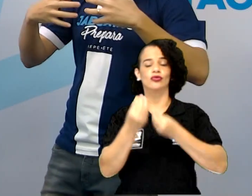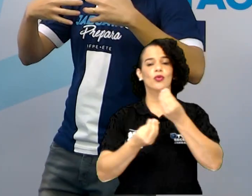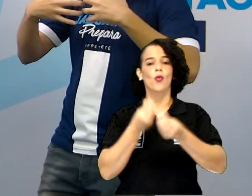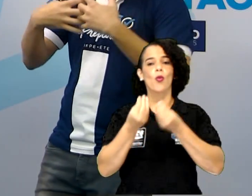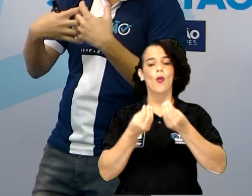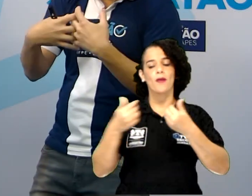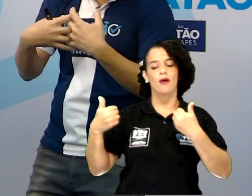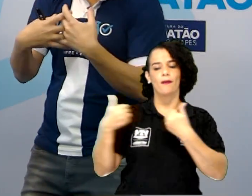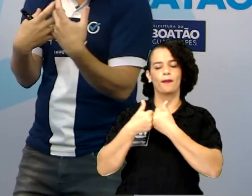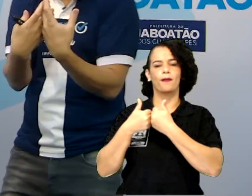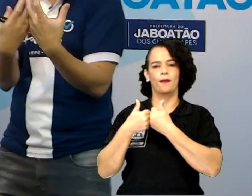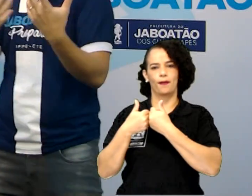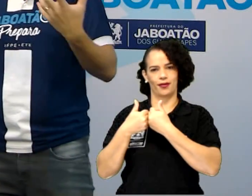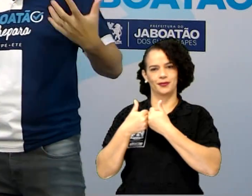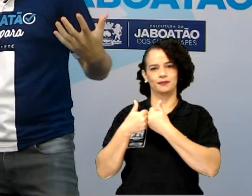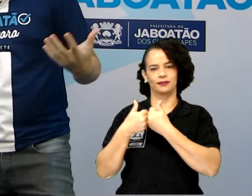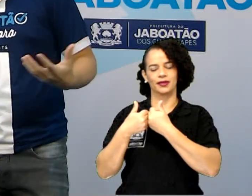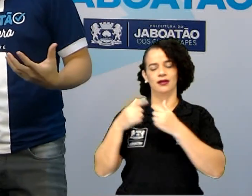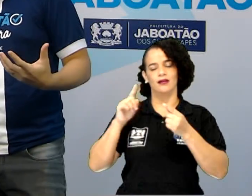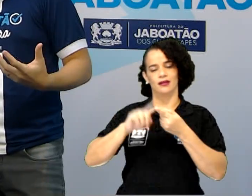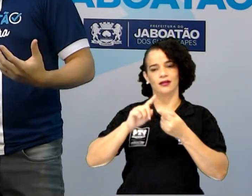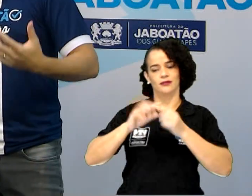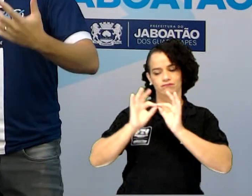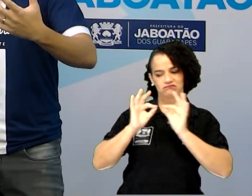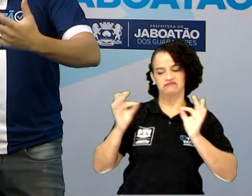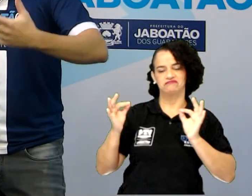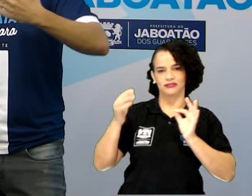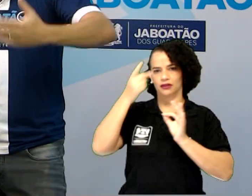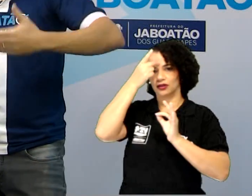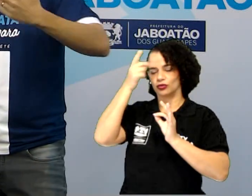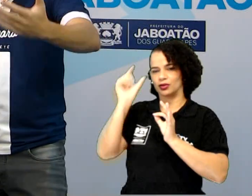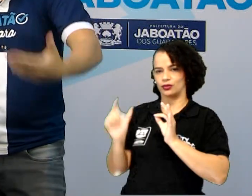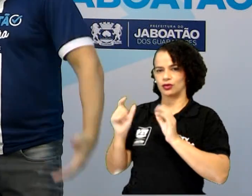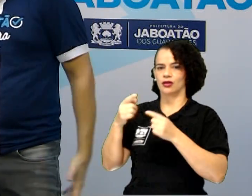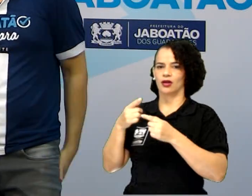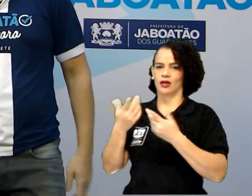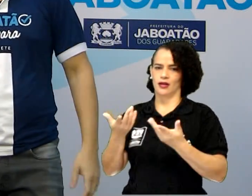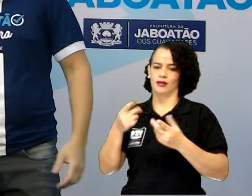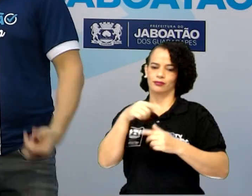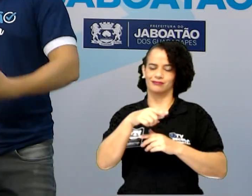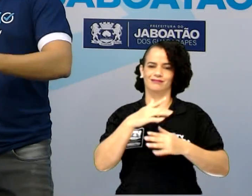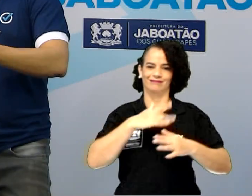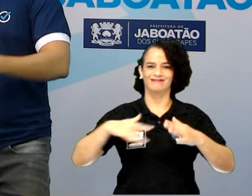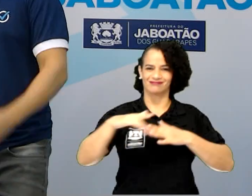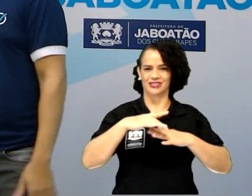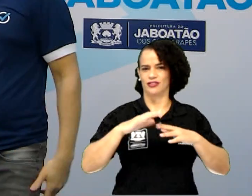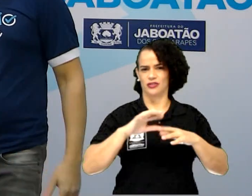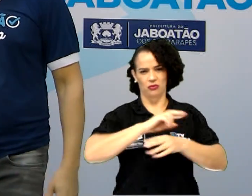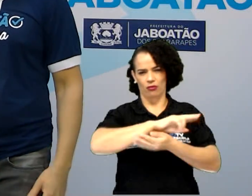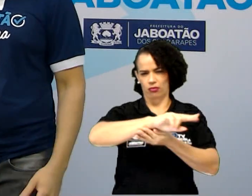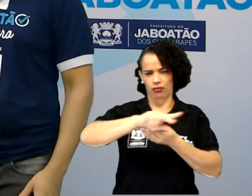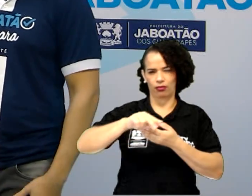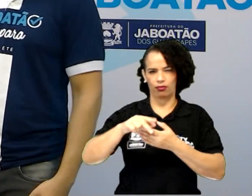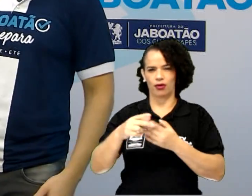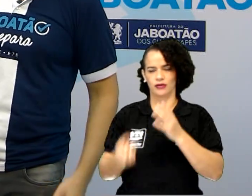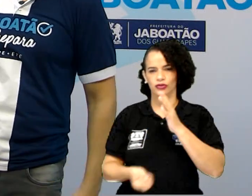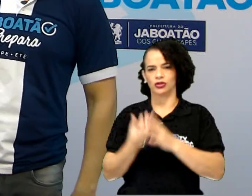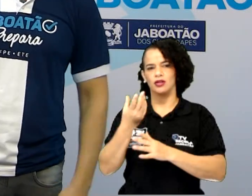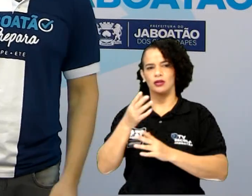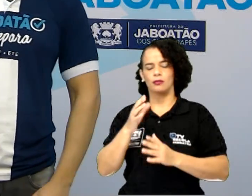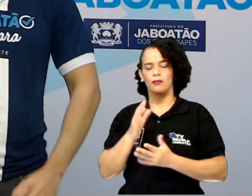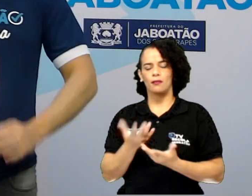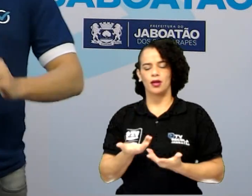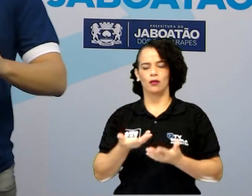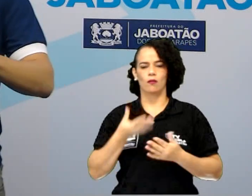aproximando e, ao mesmo tempo, distanciando das pessoas por conta dessas ferramentas criadas pelo homem. Vamos agora para a questão de